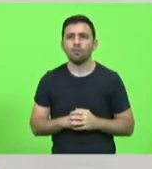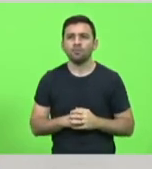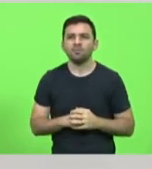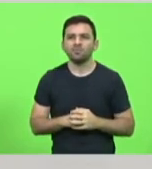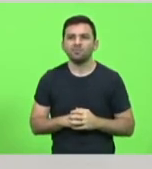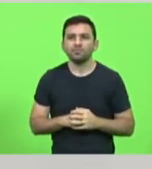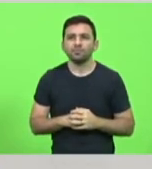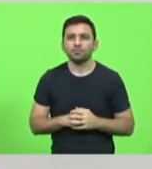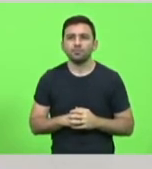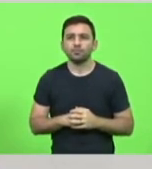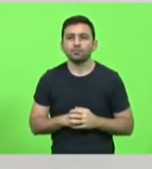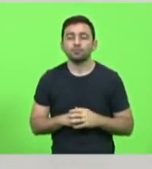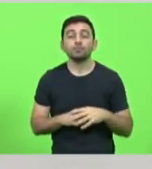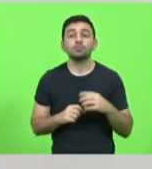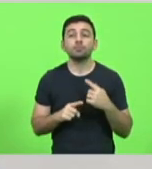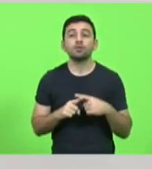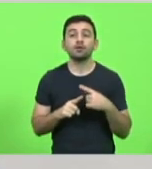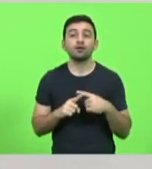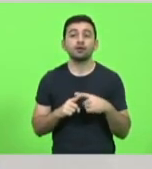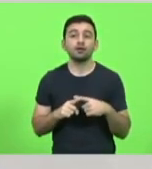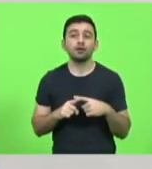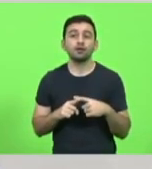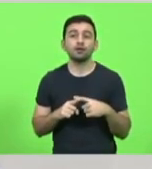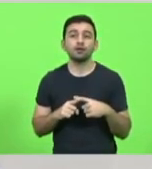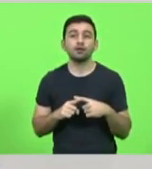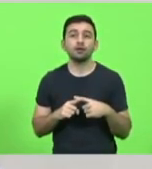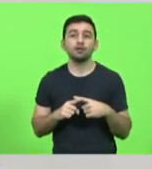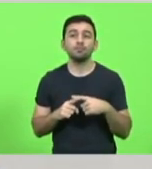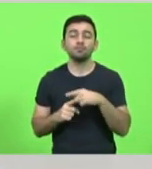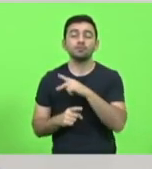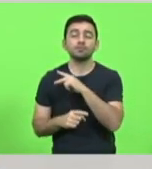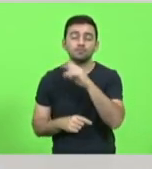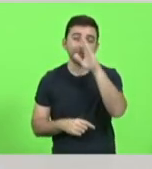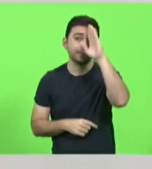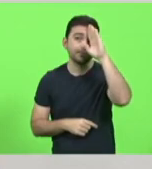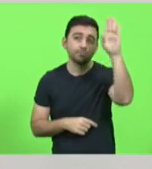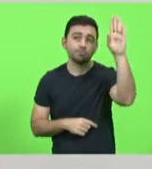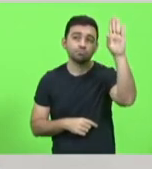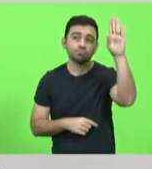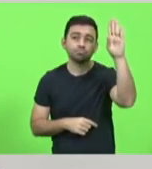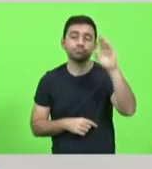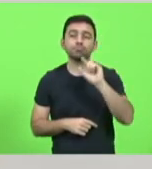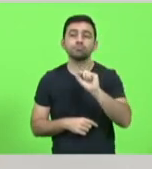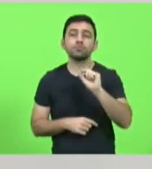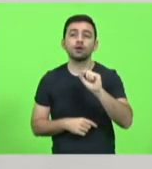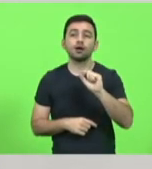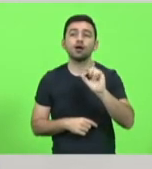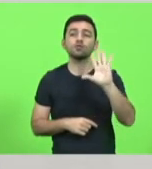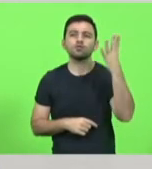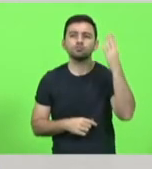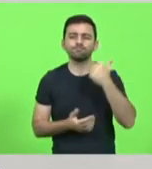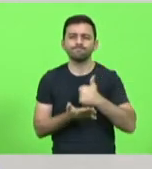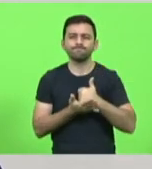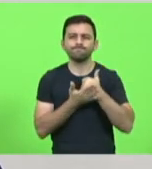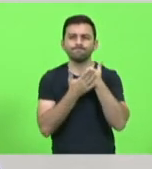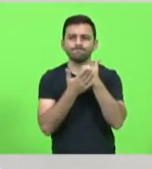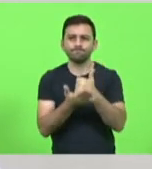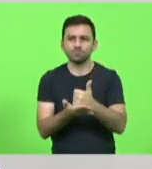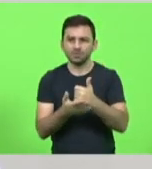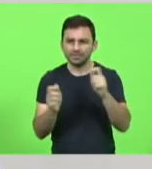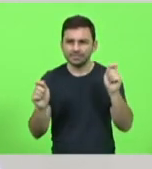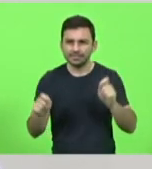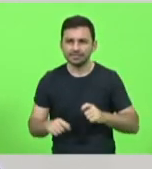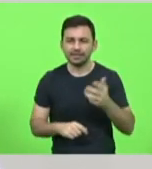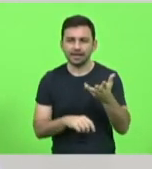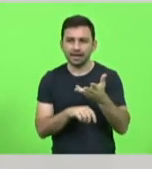é porque o principal fator que contribuiu e acelerou